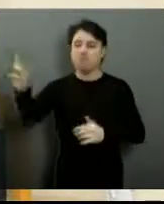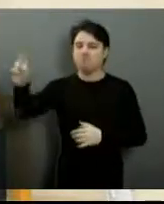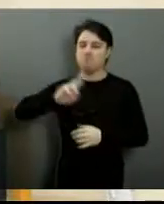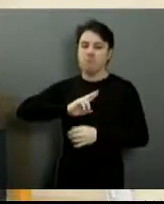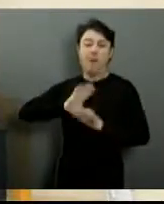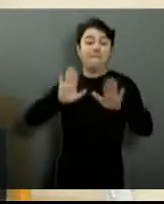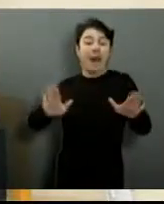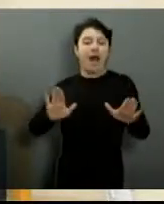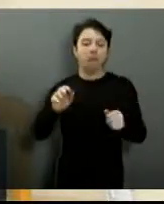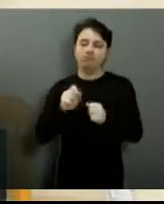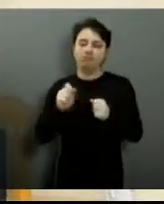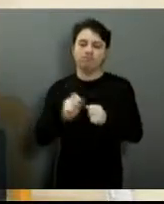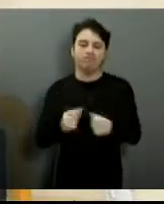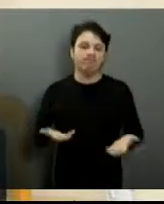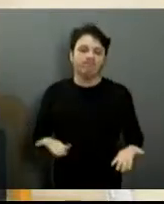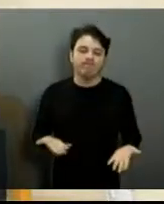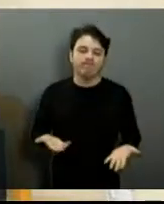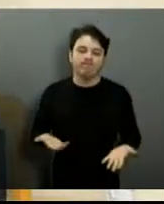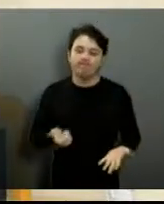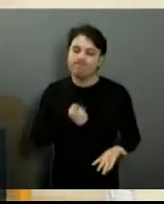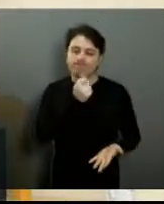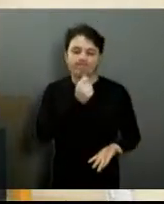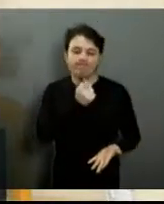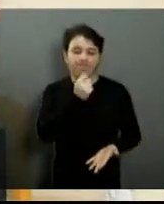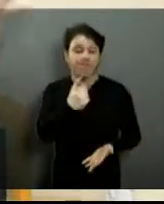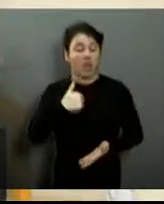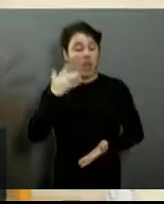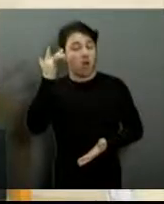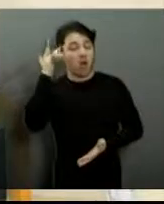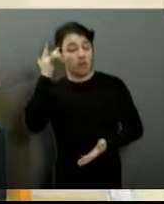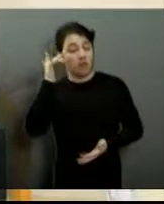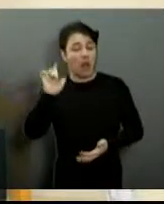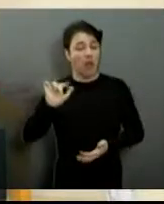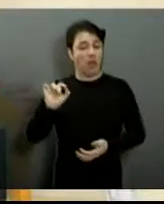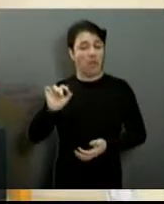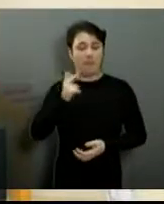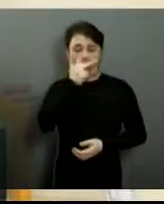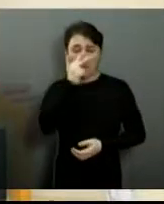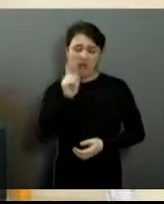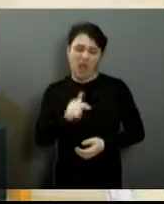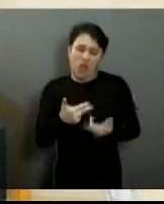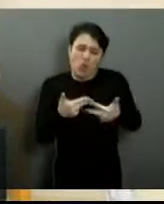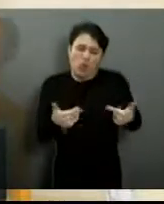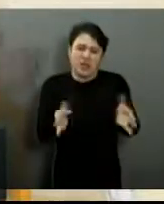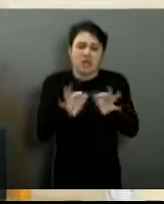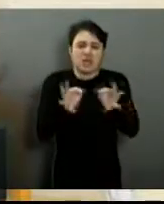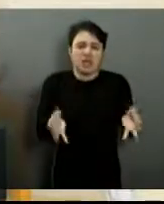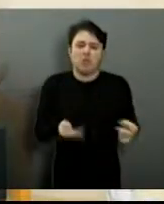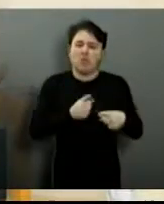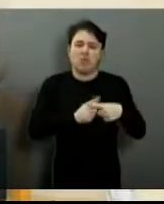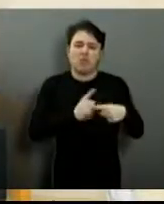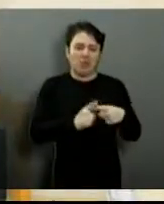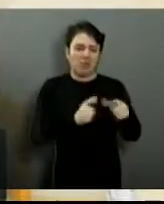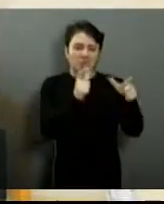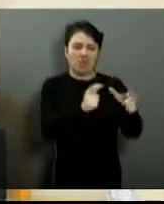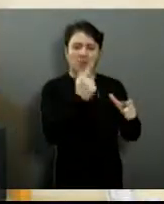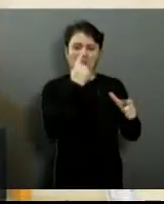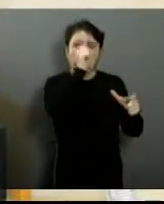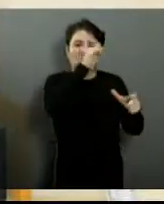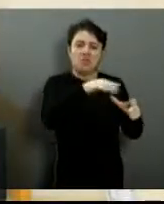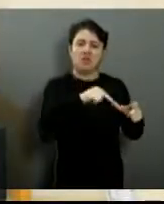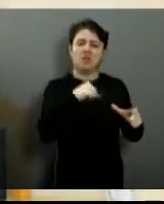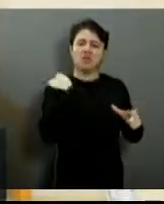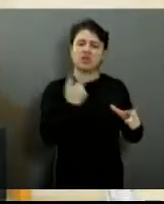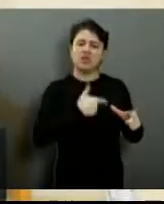elas também ainda não foram atendidas. Acredito eu que sejam coisas teoricamente simples de serem resolvidas, instalação de mais cestos de lixo, que nós estamos